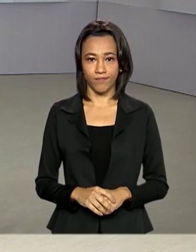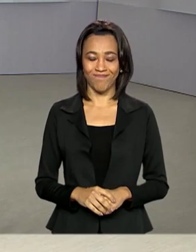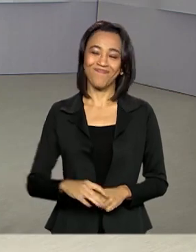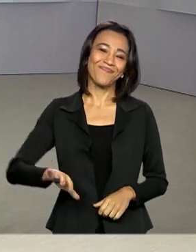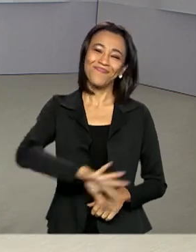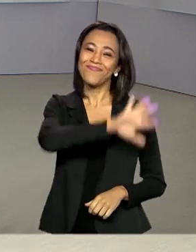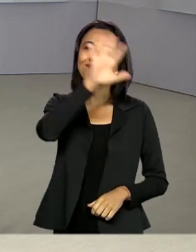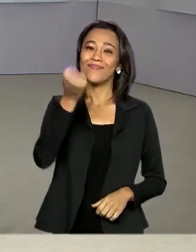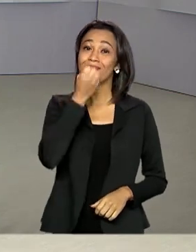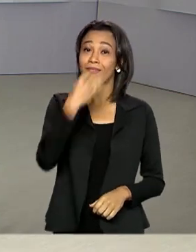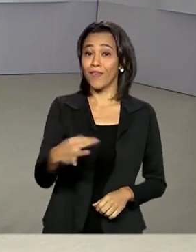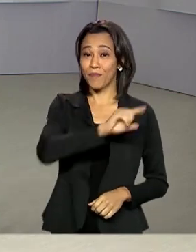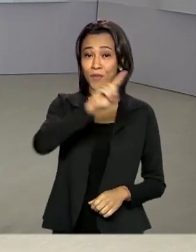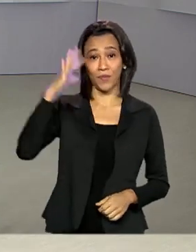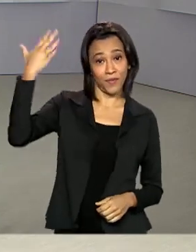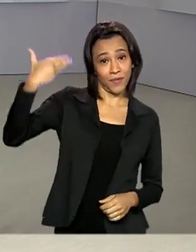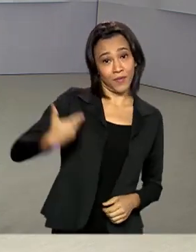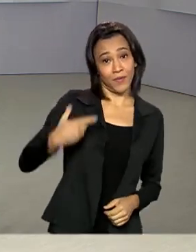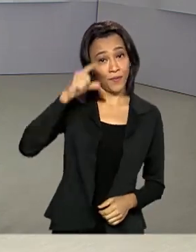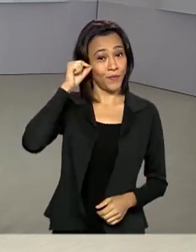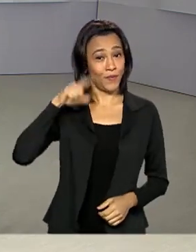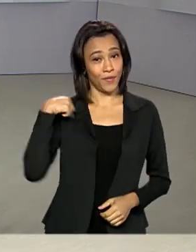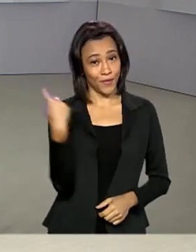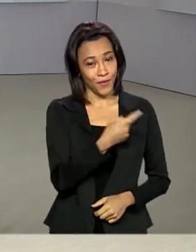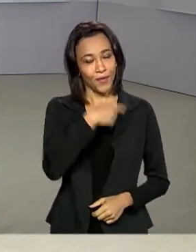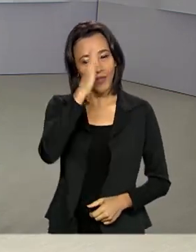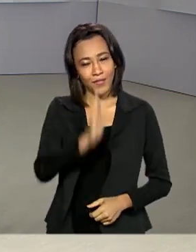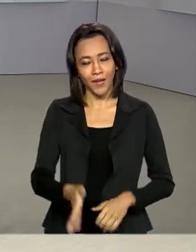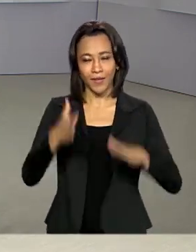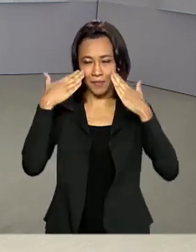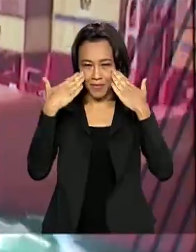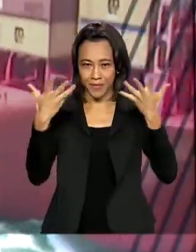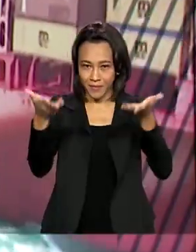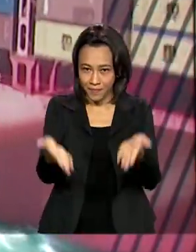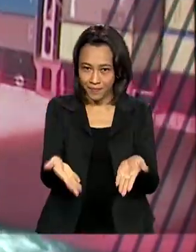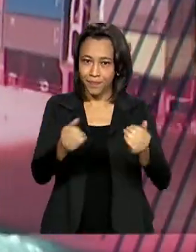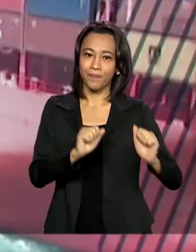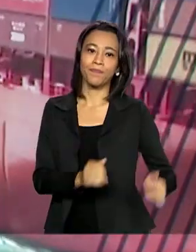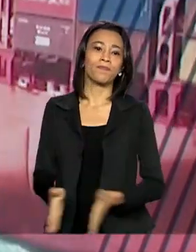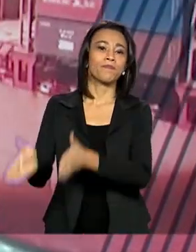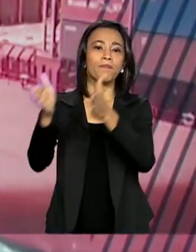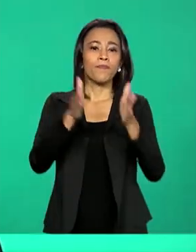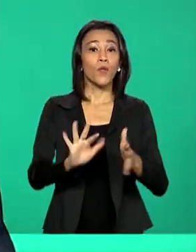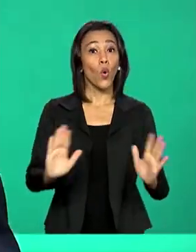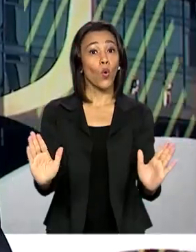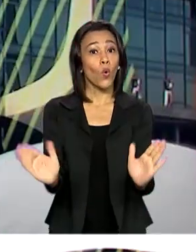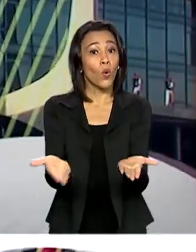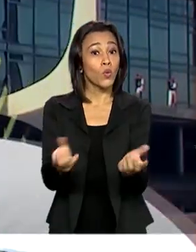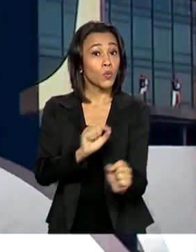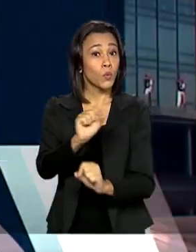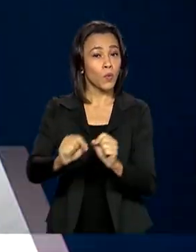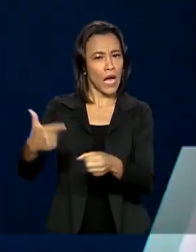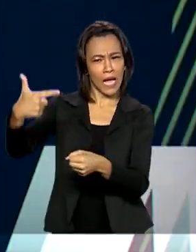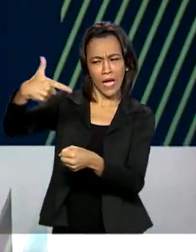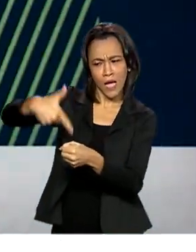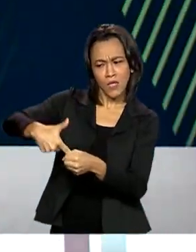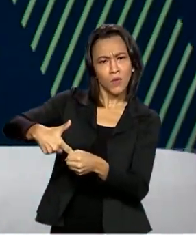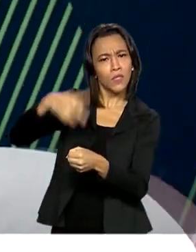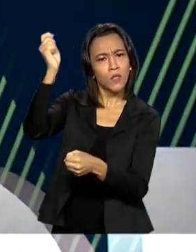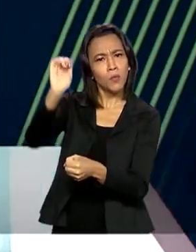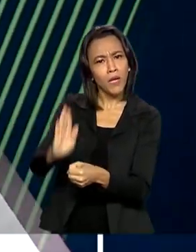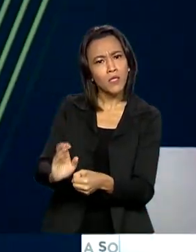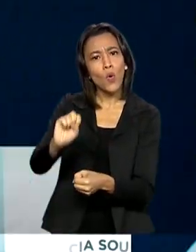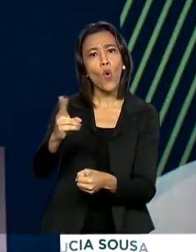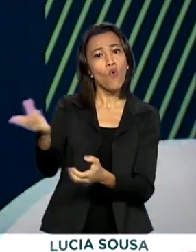Olá, bom dia, eu sou Roberto Camargo e já estamos no ar com o governo agora. A partir de hoje, a gasolina produzida no Brasil